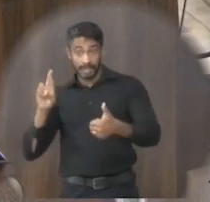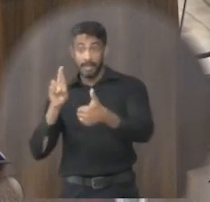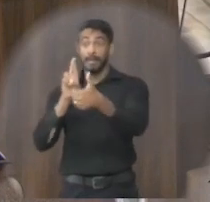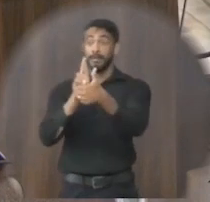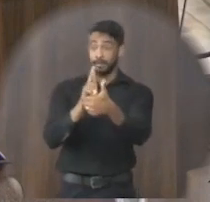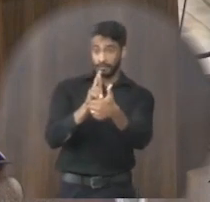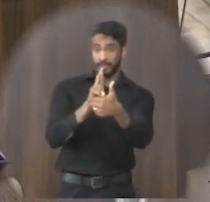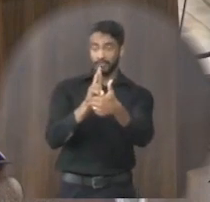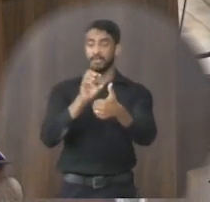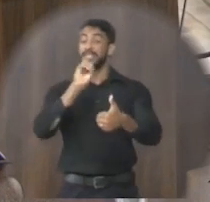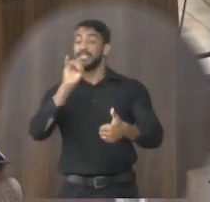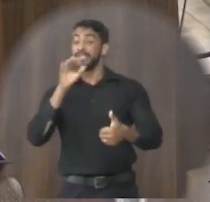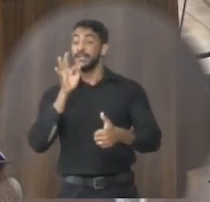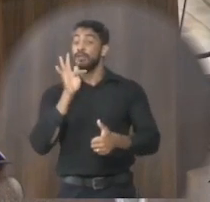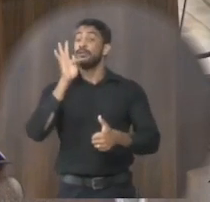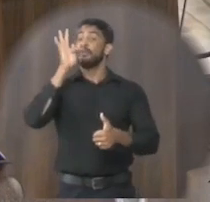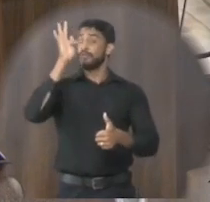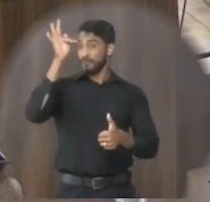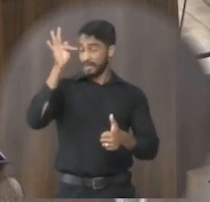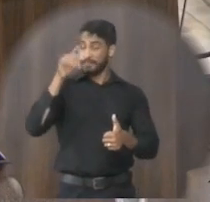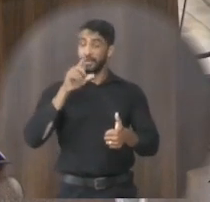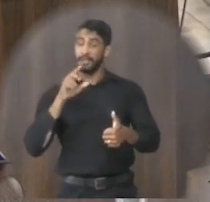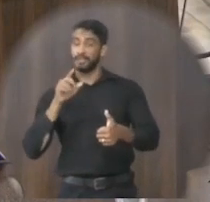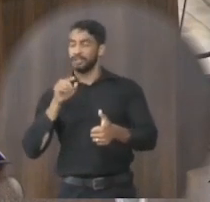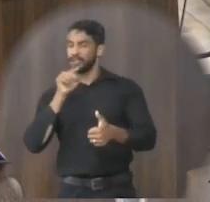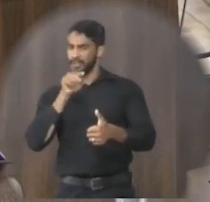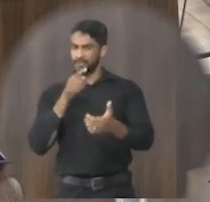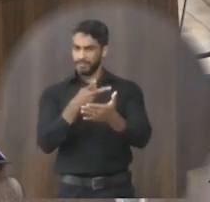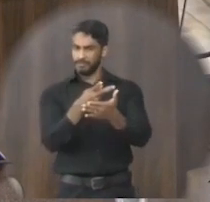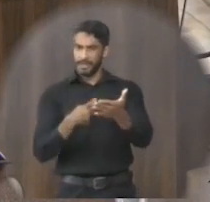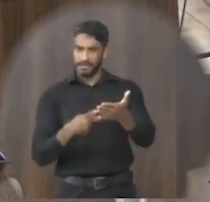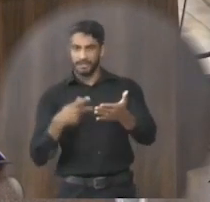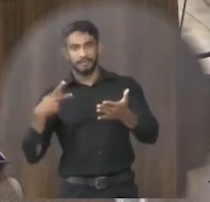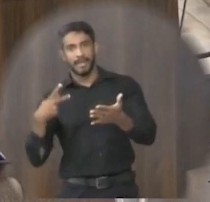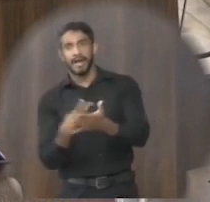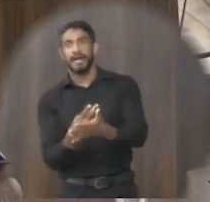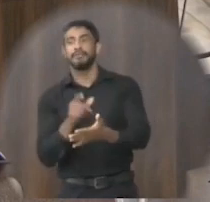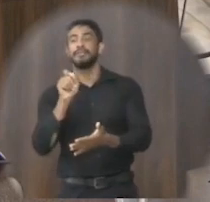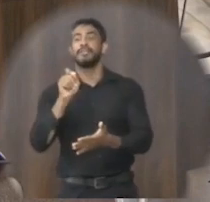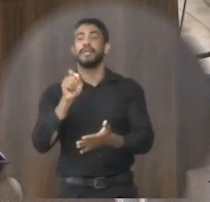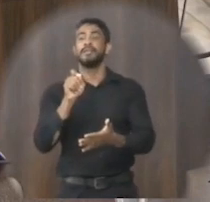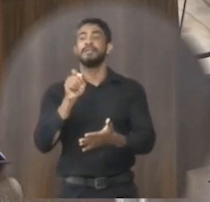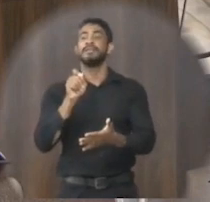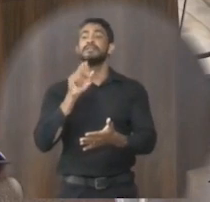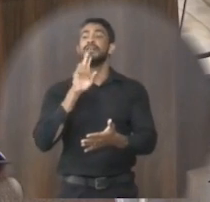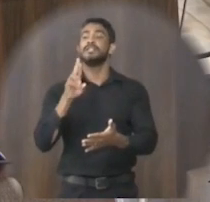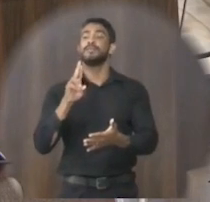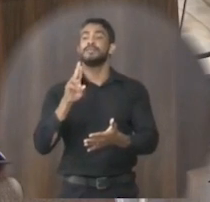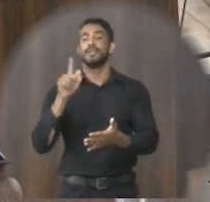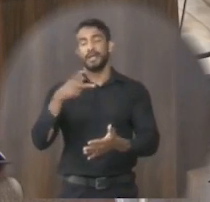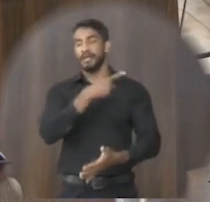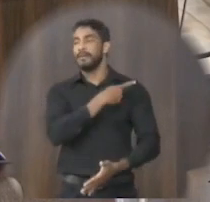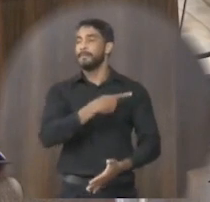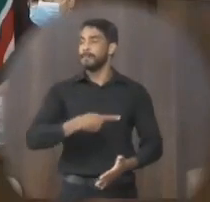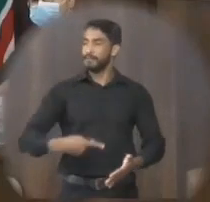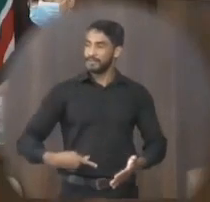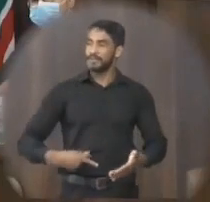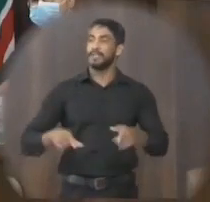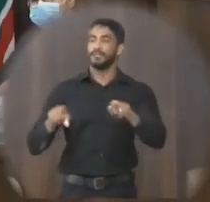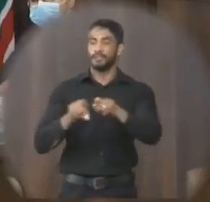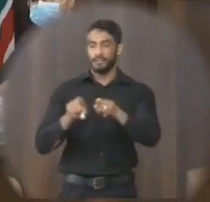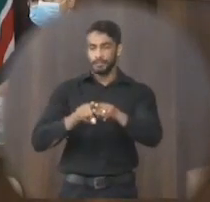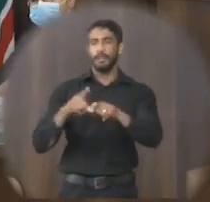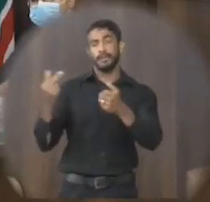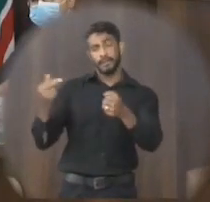se futuramente esse parecer estiver equivocado quem vai responder será o presidente da mesma forma que é também